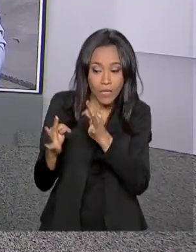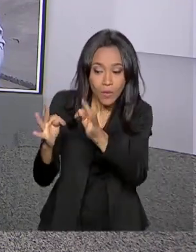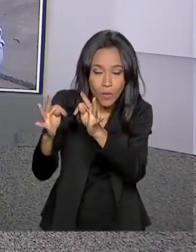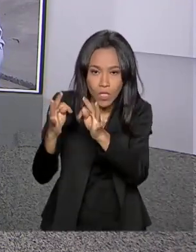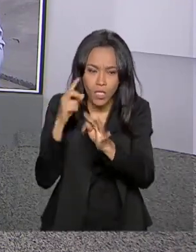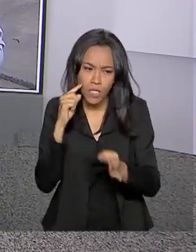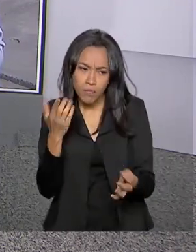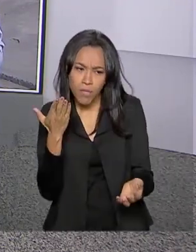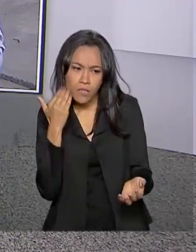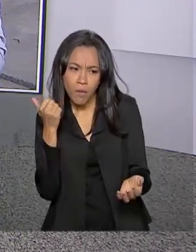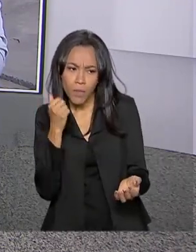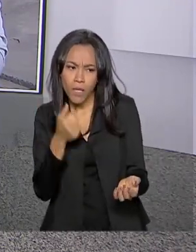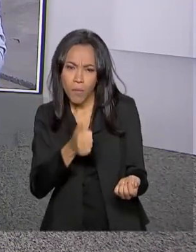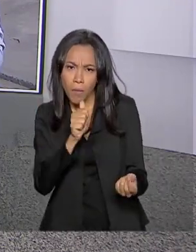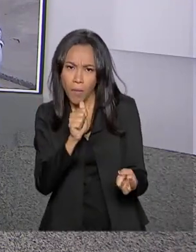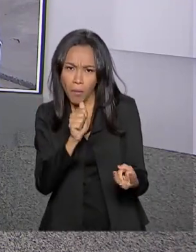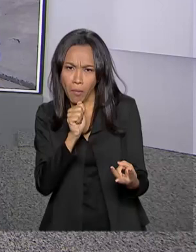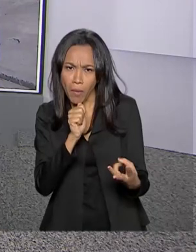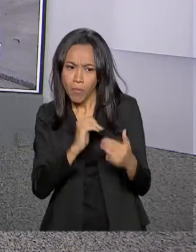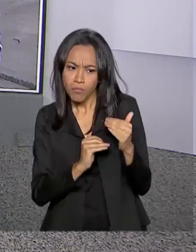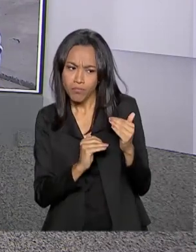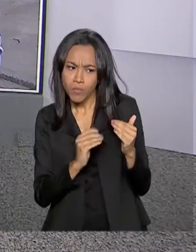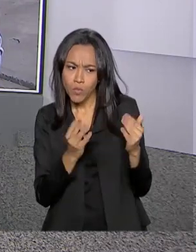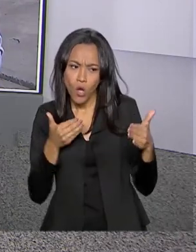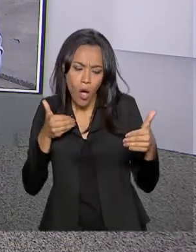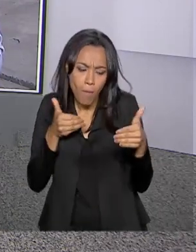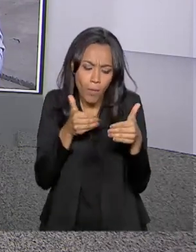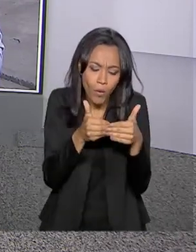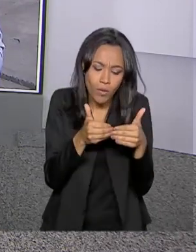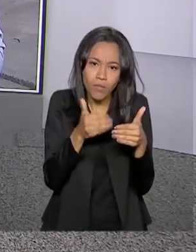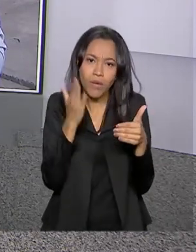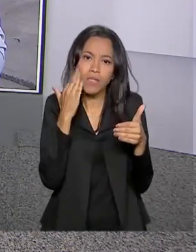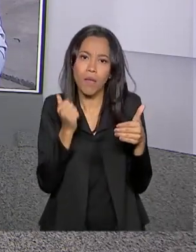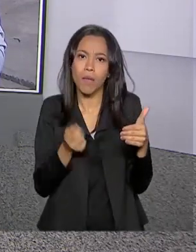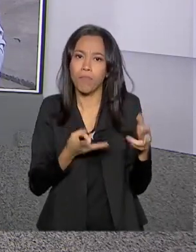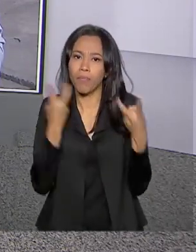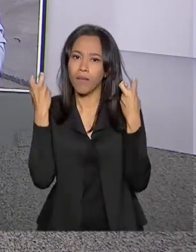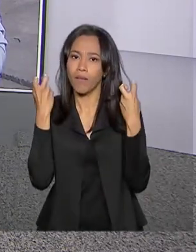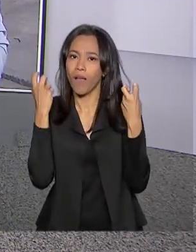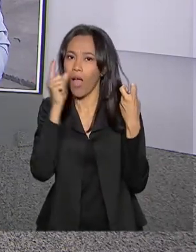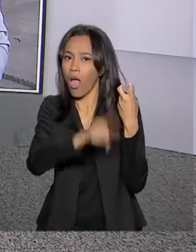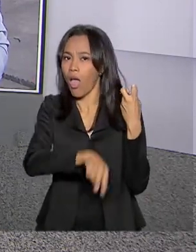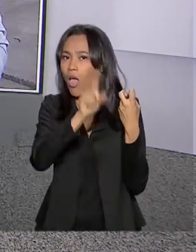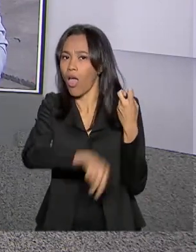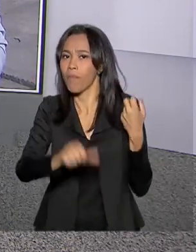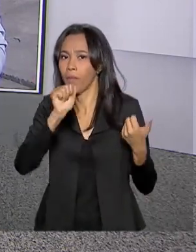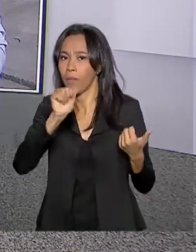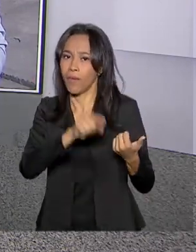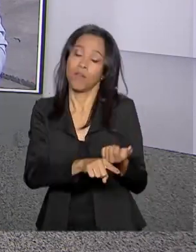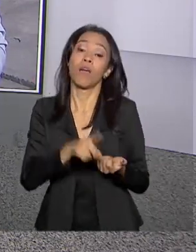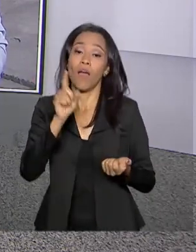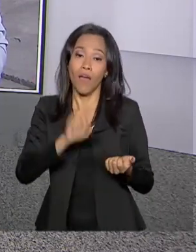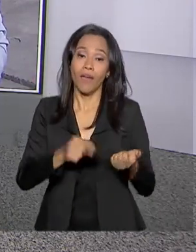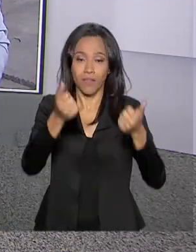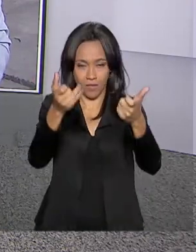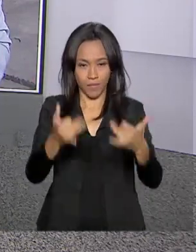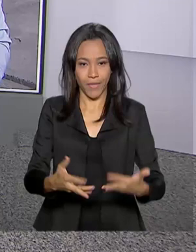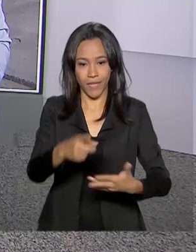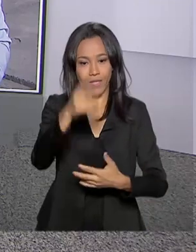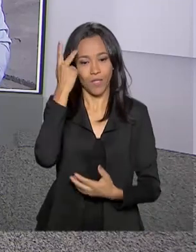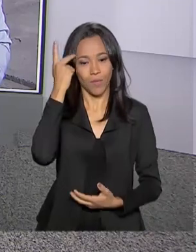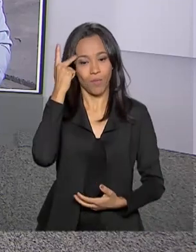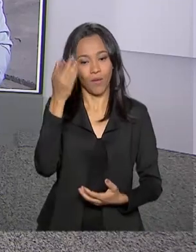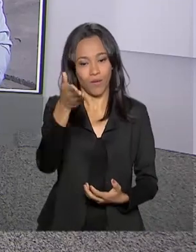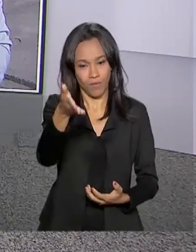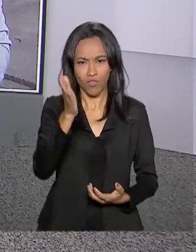o consumo de bebida alcoólica apenas pela proximidade. Quem detalha melhor para a gente é o repórter Dimas Soud, lá de São Paulo. Dimas, bom dia para você. Essa